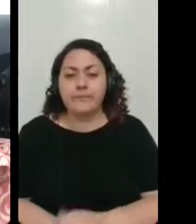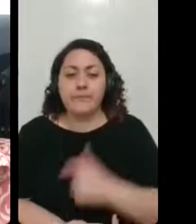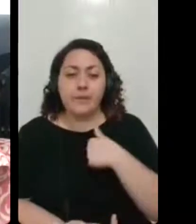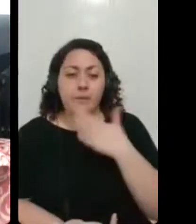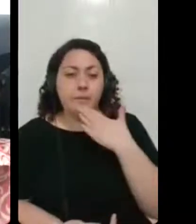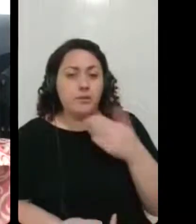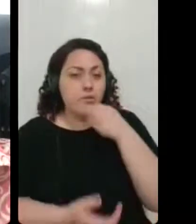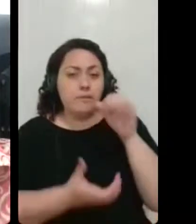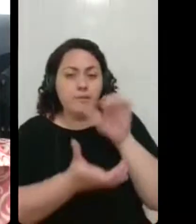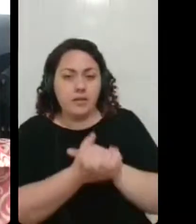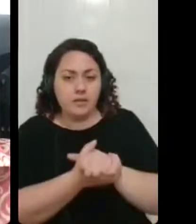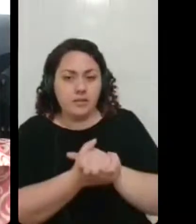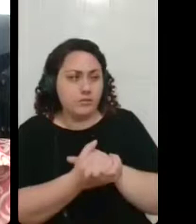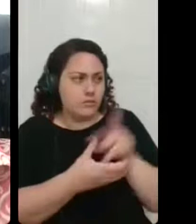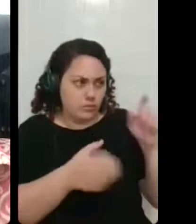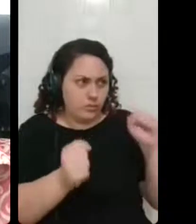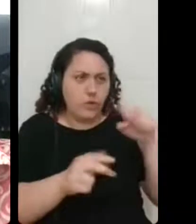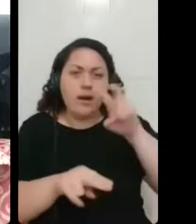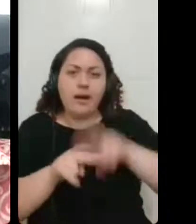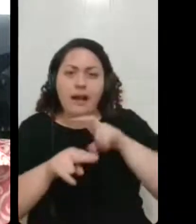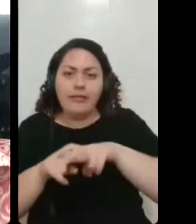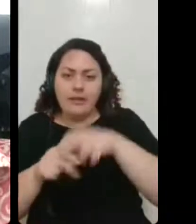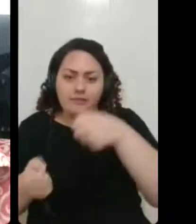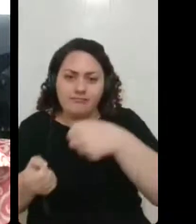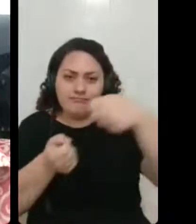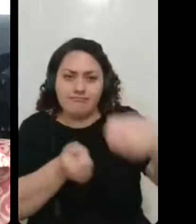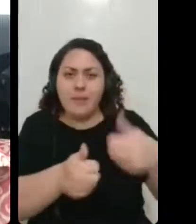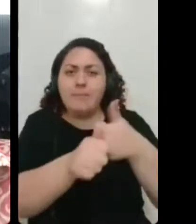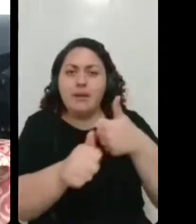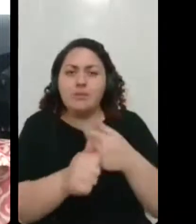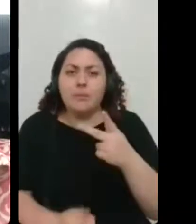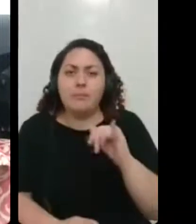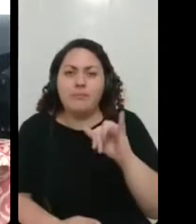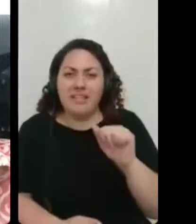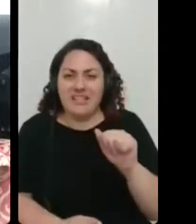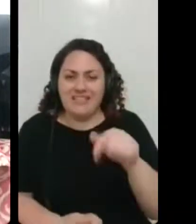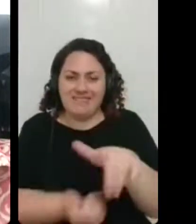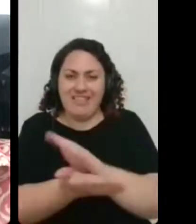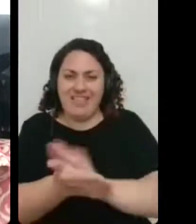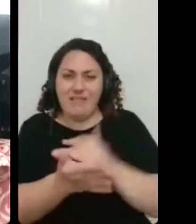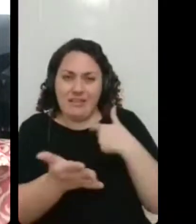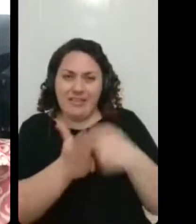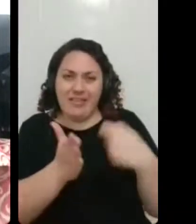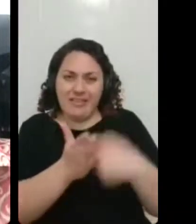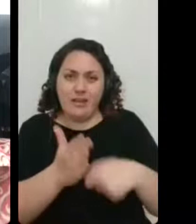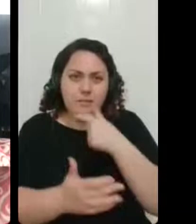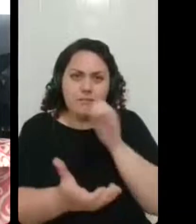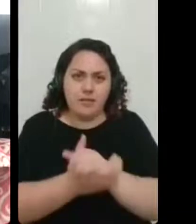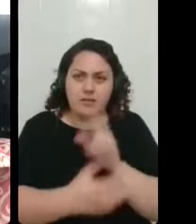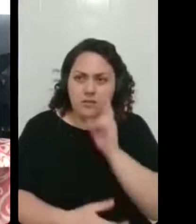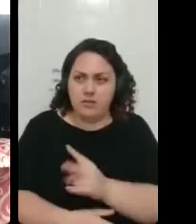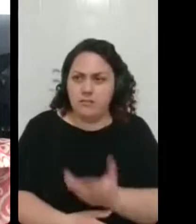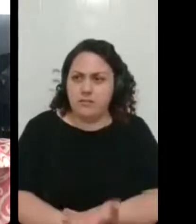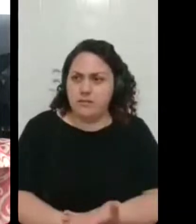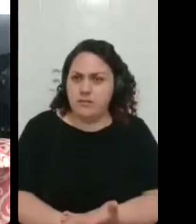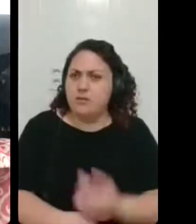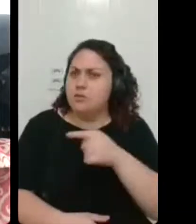uma cadeira ao lado da pia que eu quero tentar lavar louça. E ele me olhou como quem disse, poxa, ela não consegue